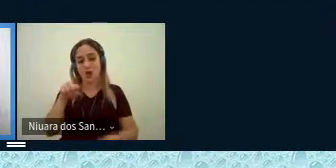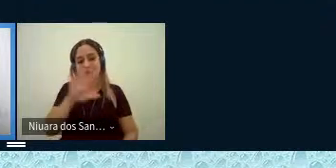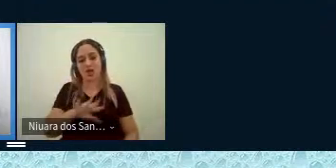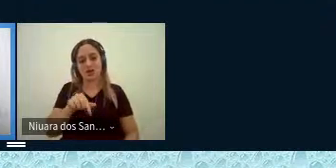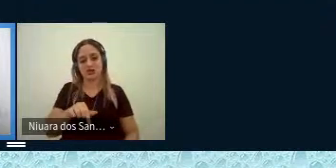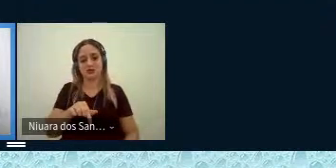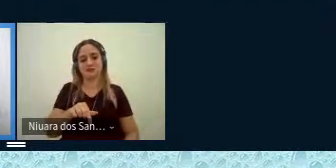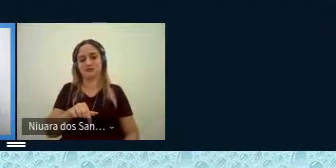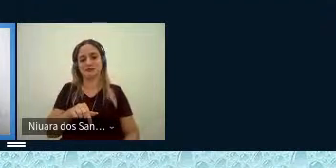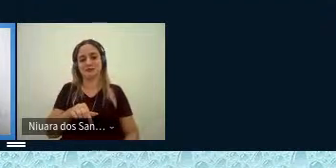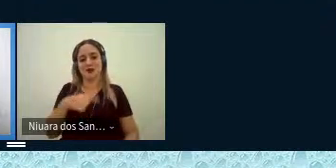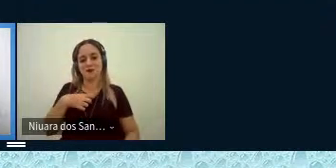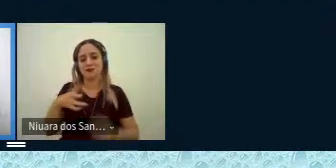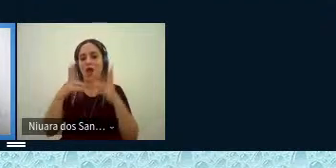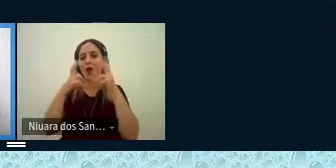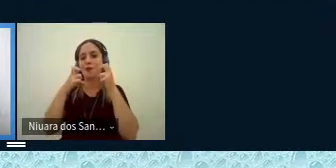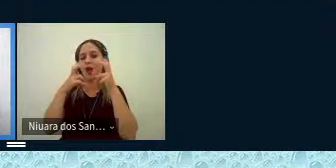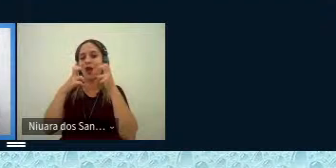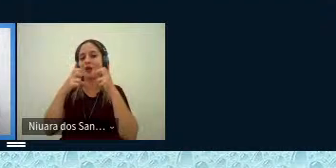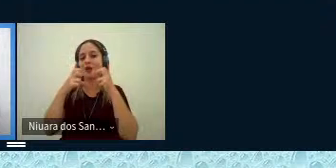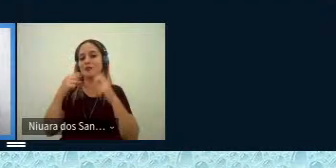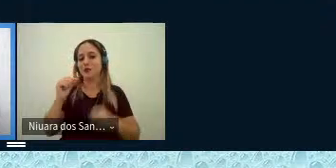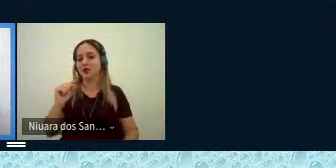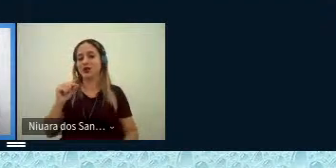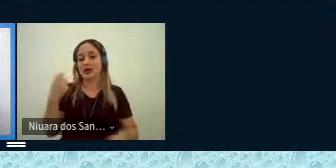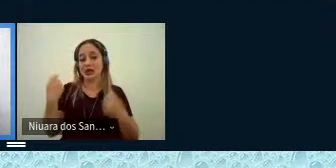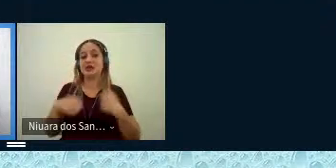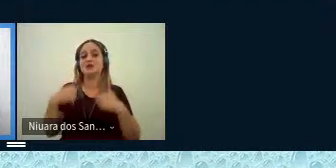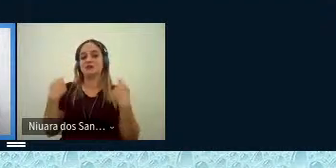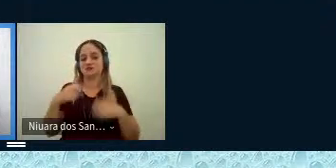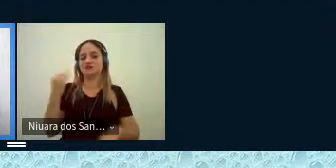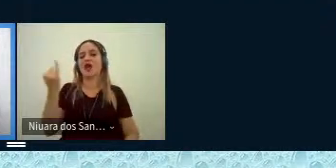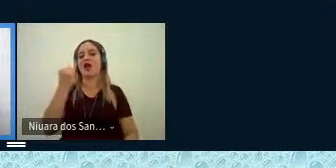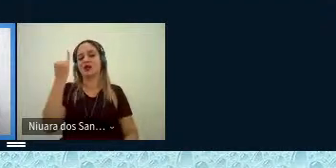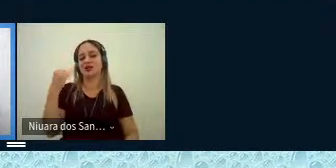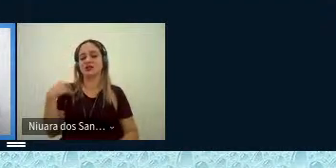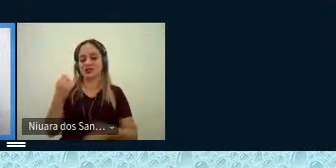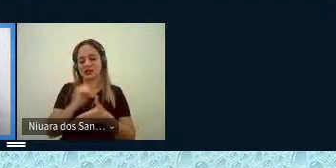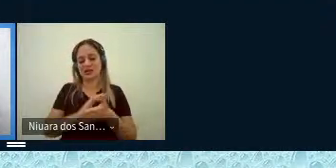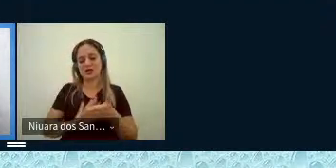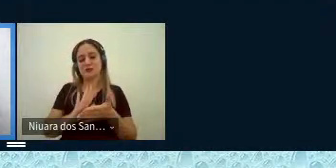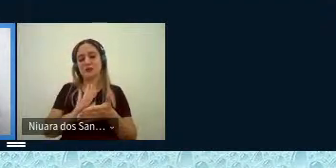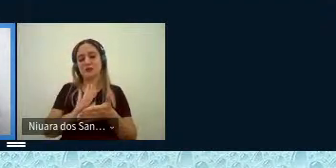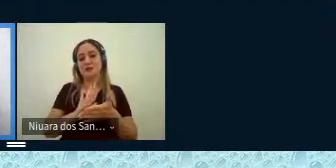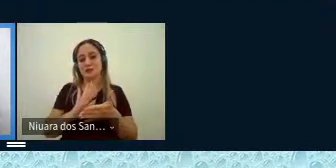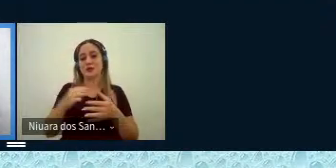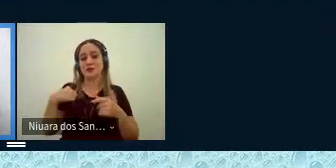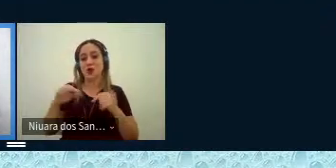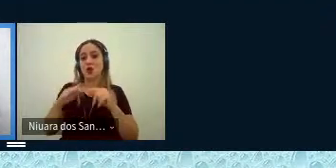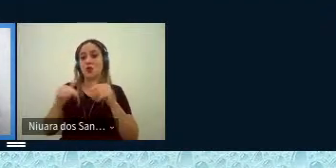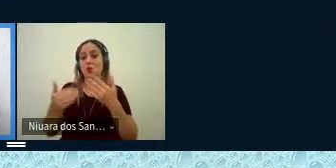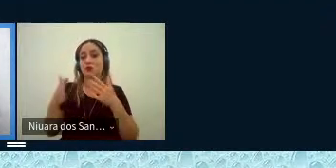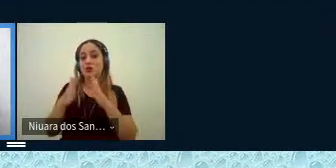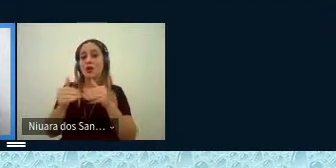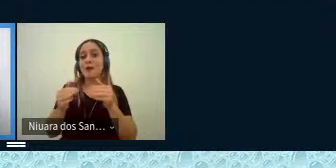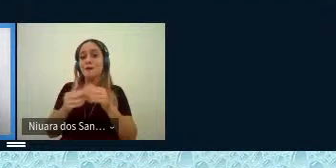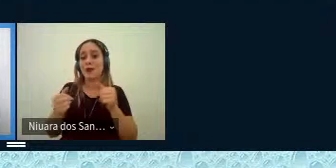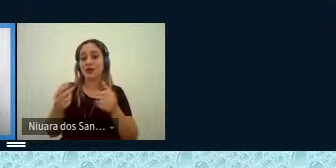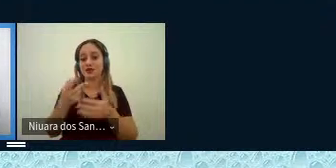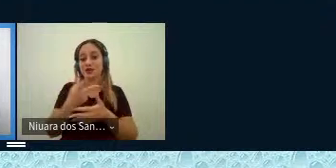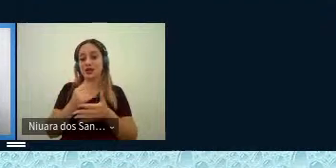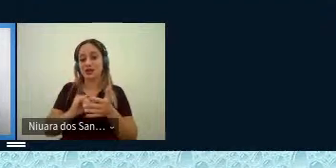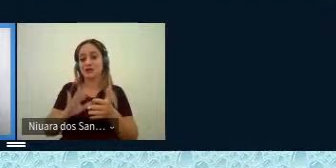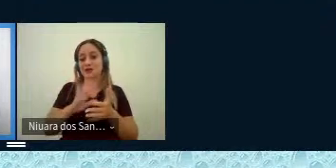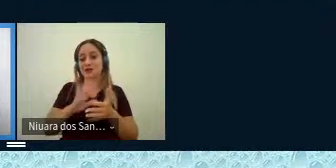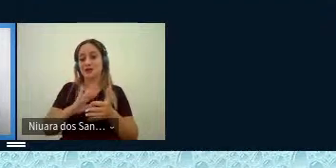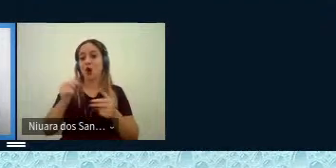e você vai perceber que era fundamental ter a ilustração quando você solicita a ilustração